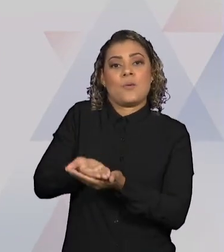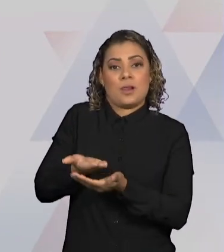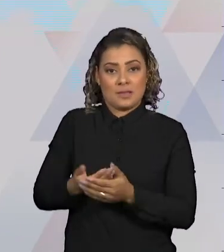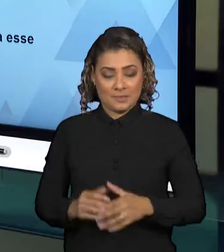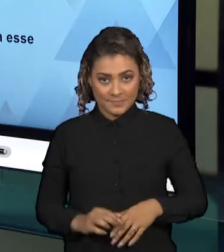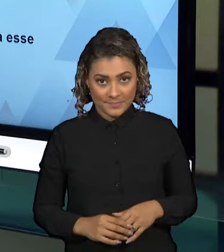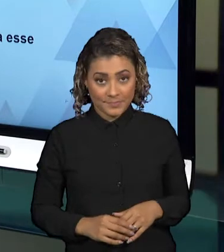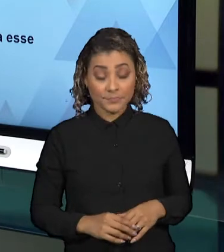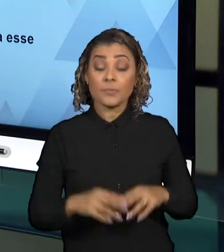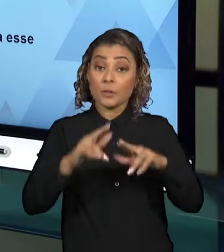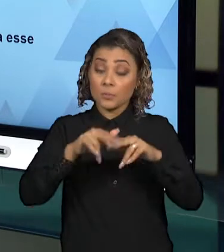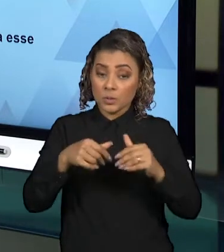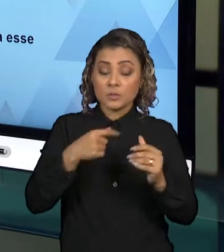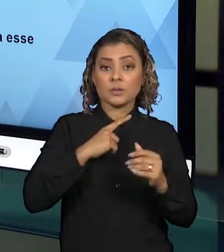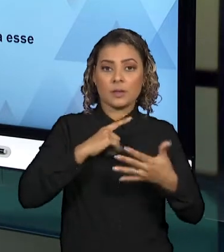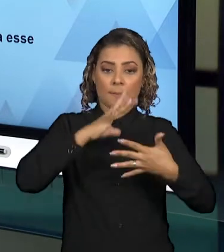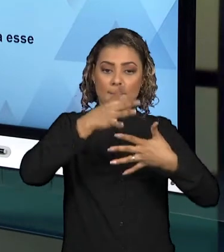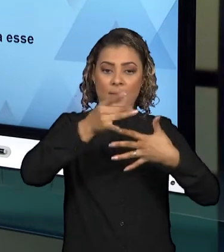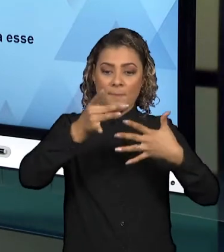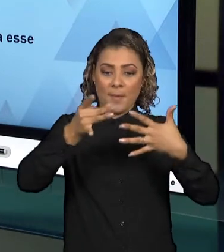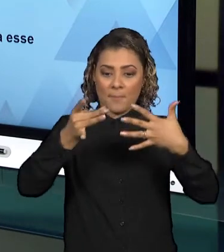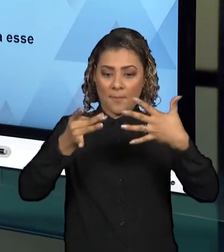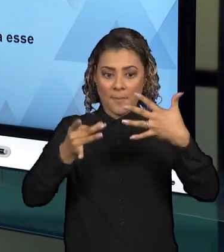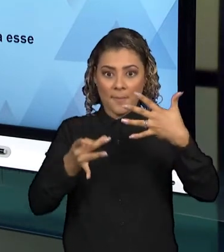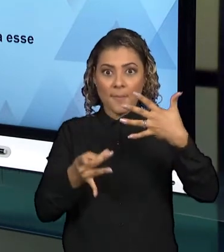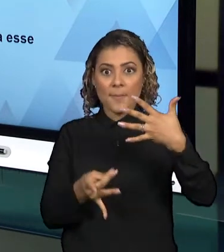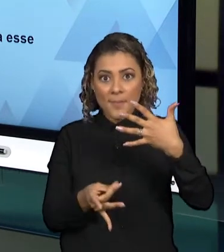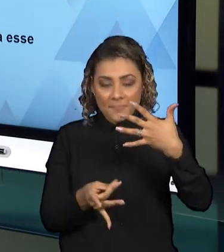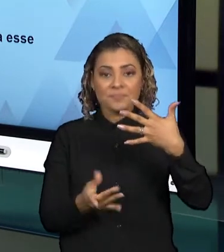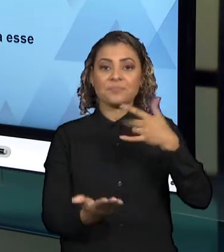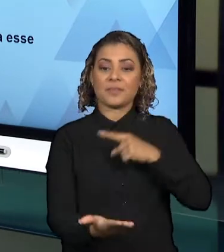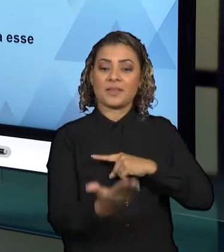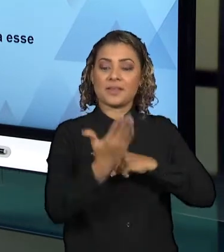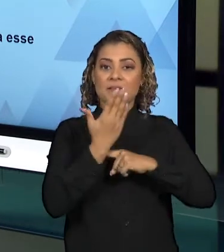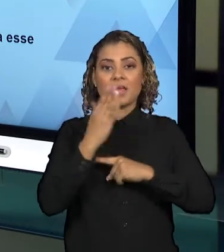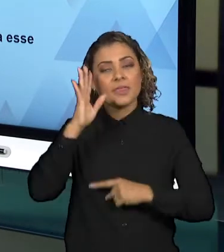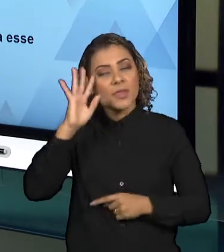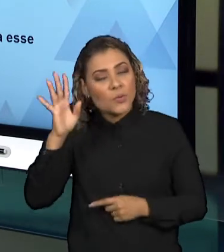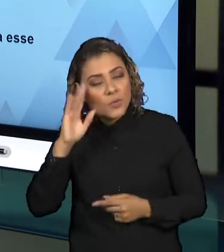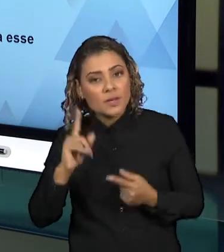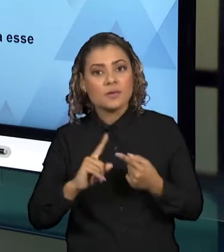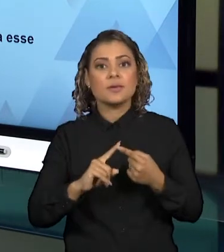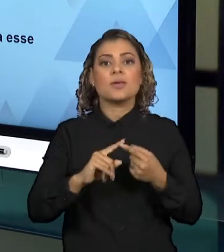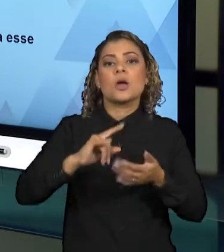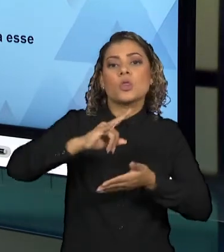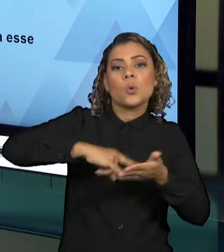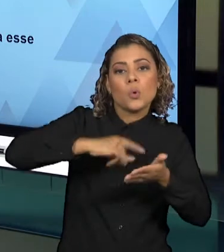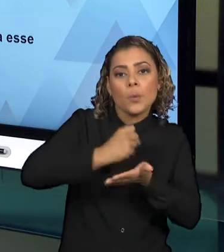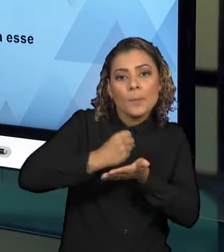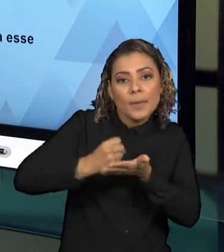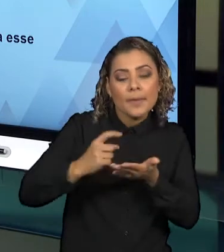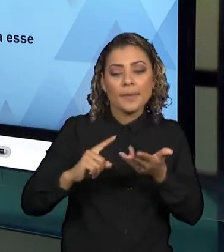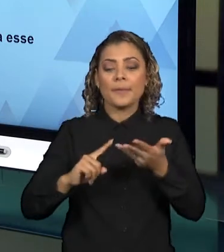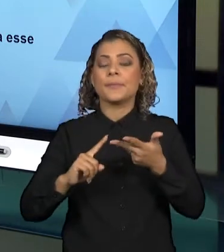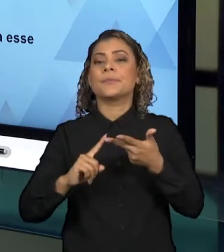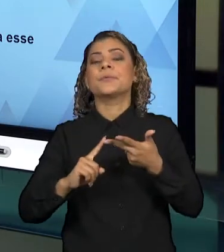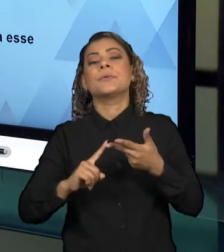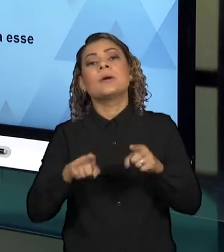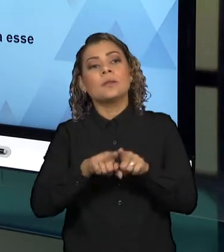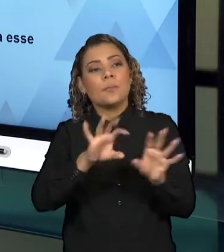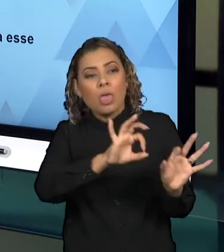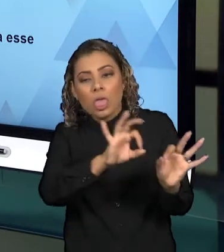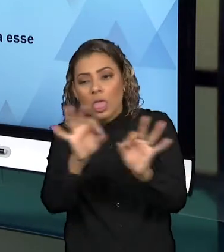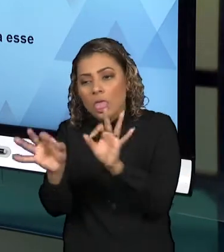Então, com os elementos dos referenciais teóricos, dos documentos e com os elementos da